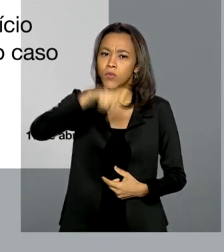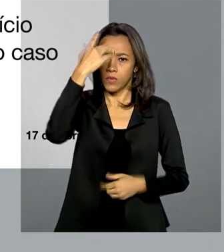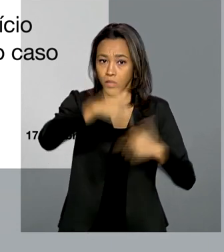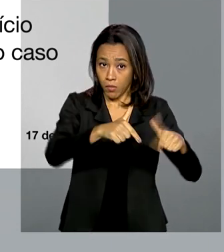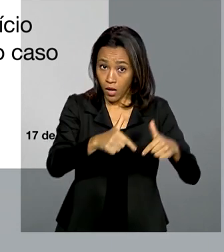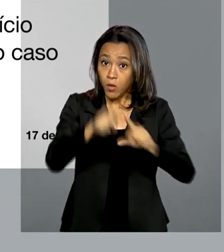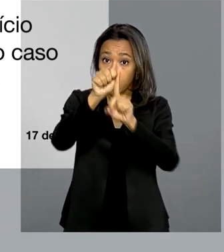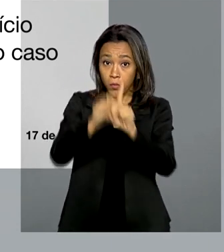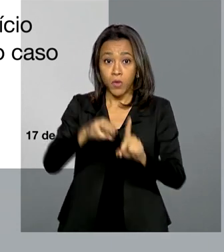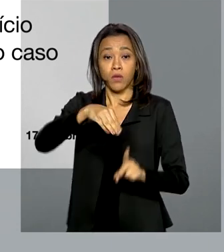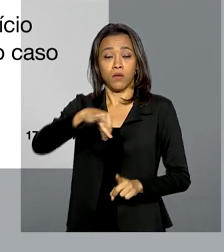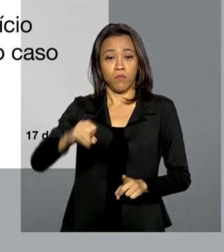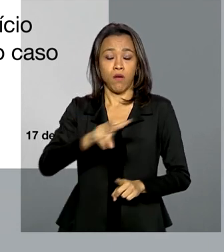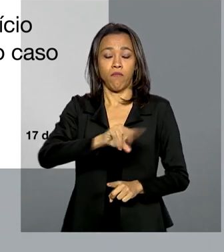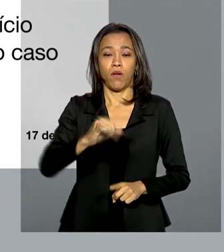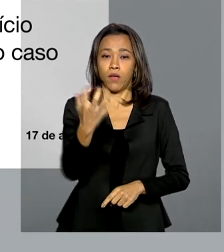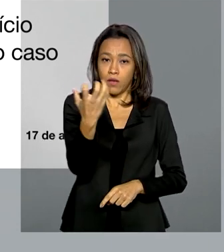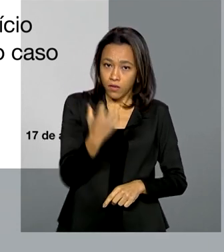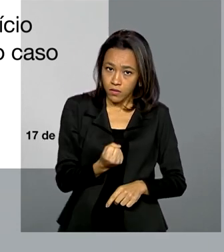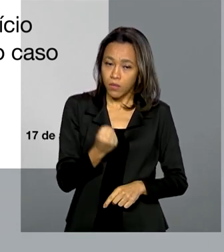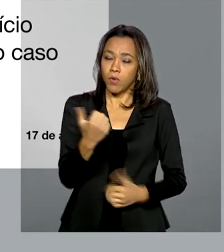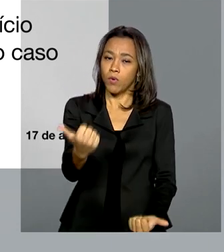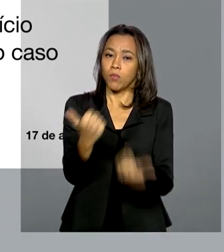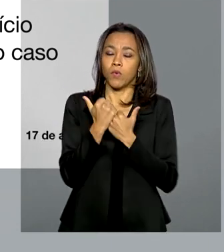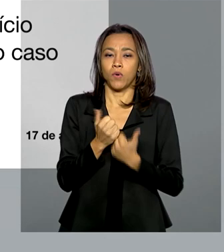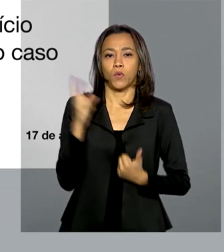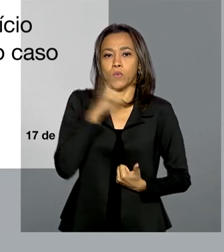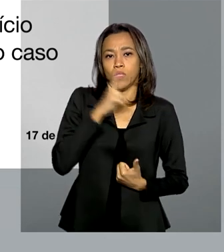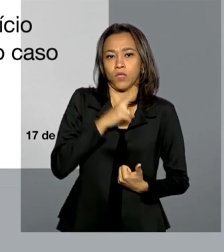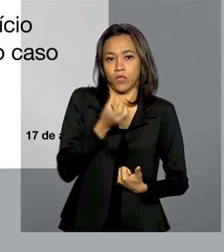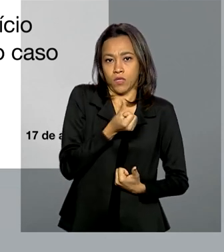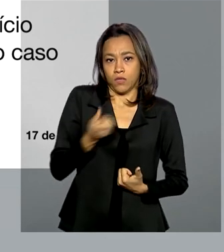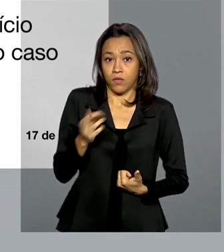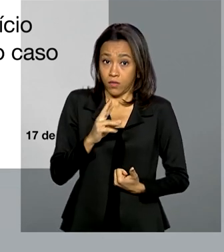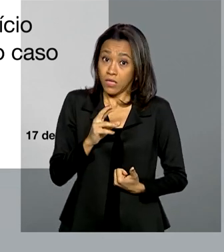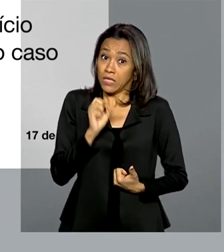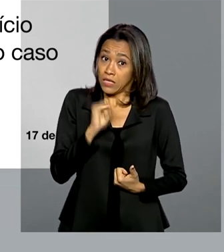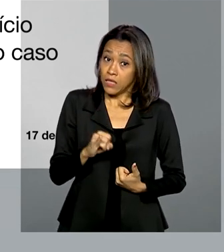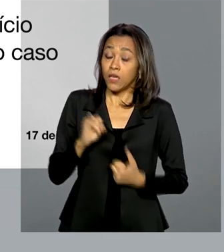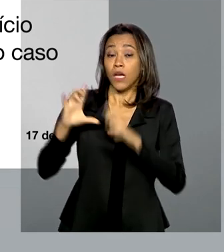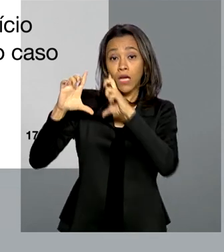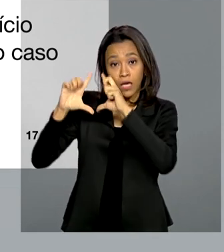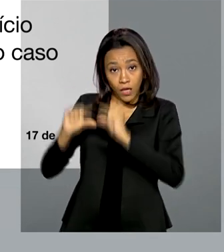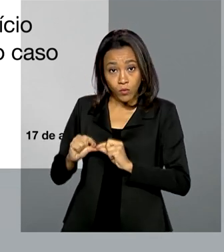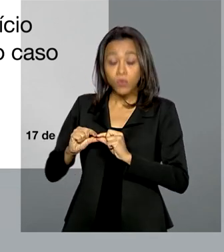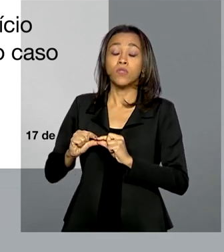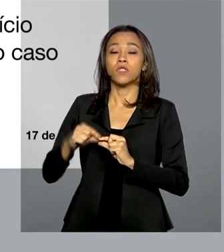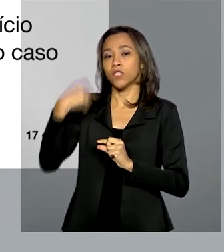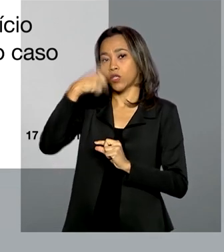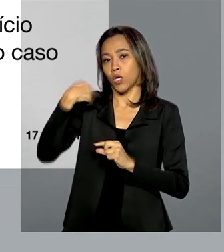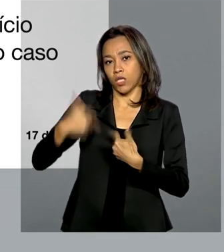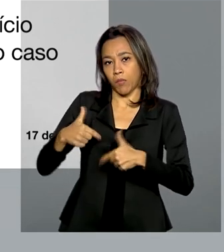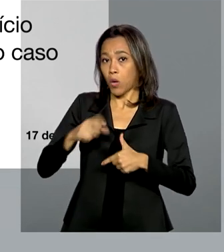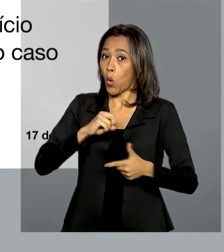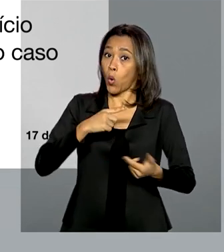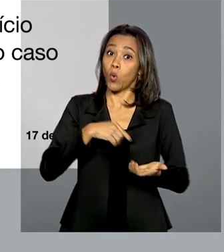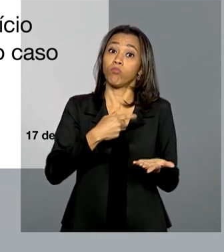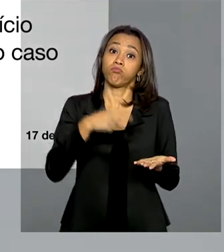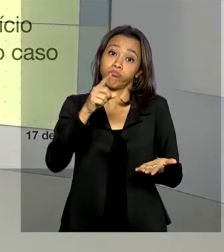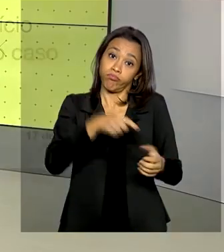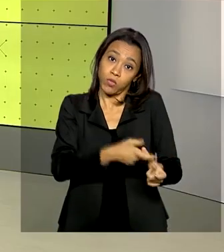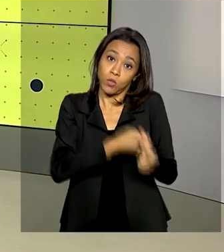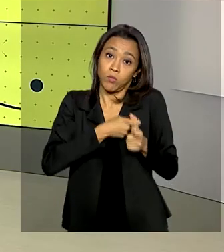de maio, o benefício emergencial para garantir a renda no caso de redução de jornada ou suspensão do contrato.